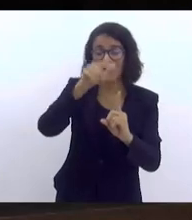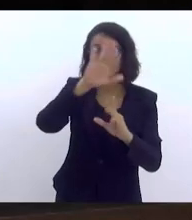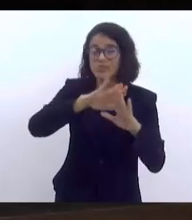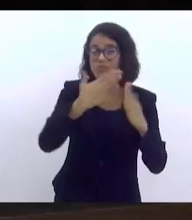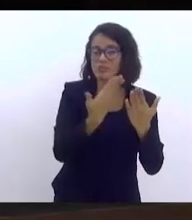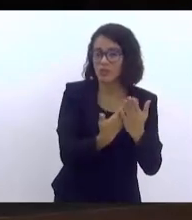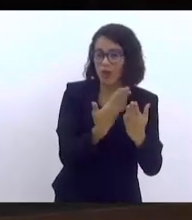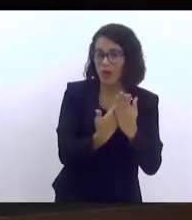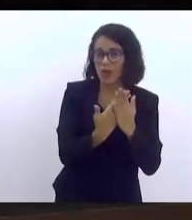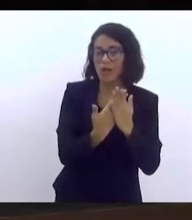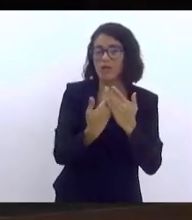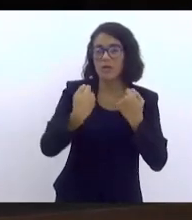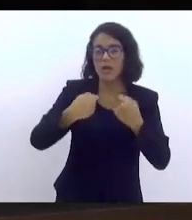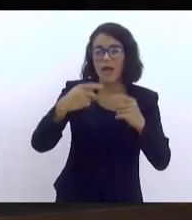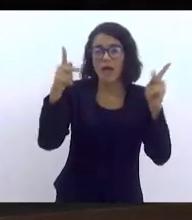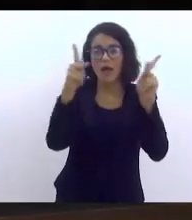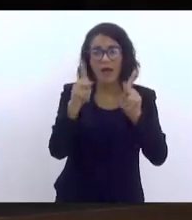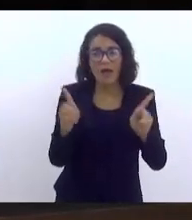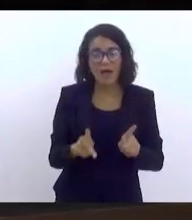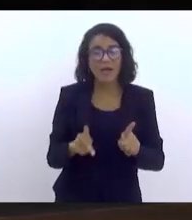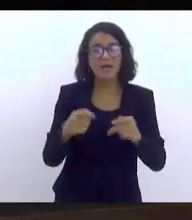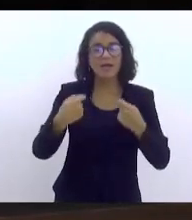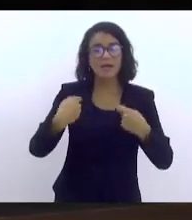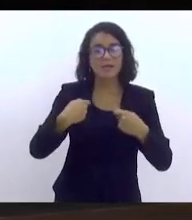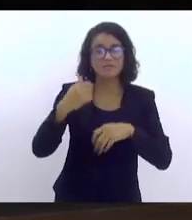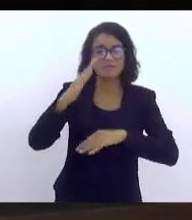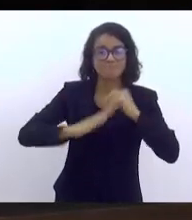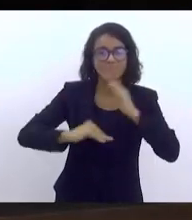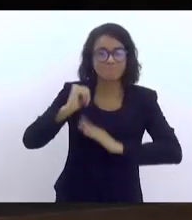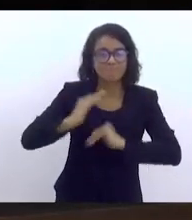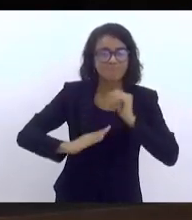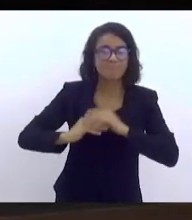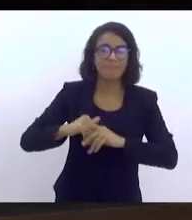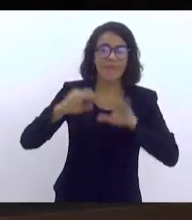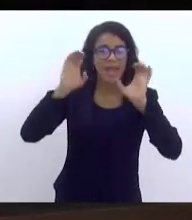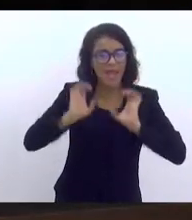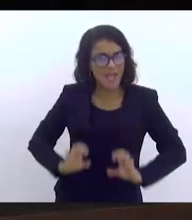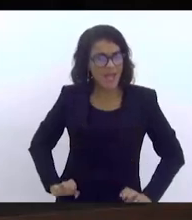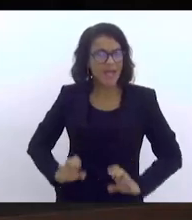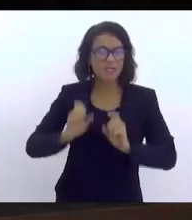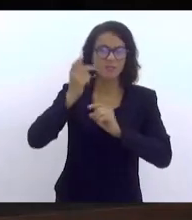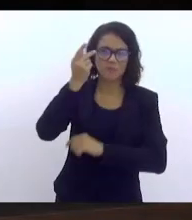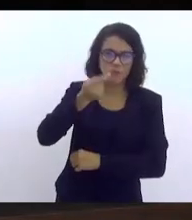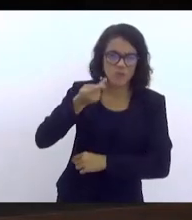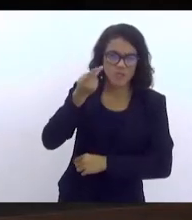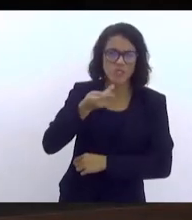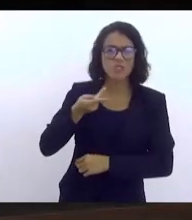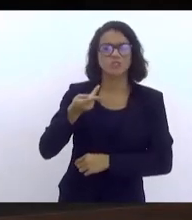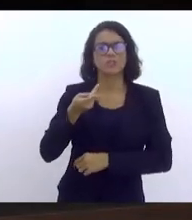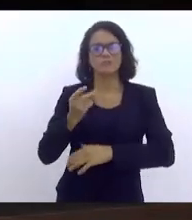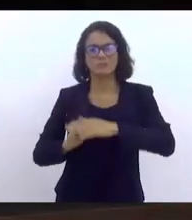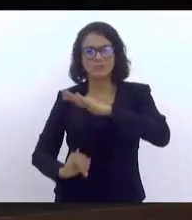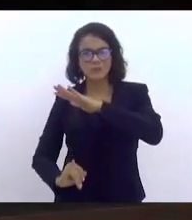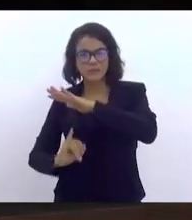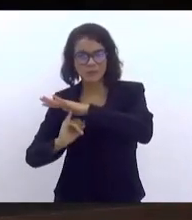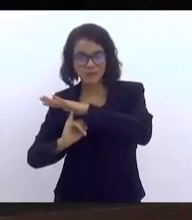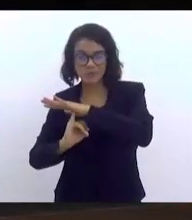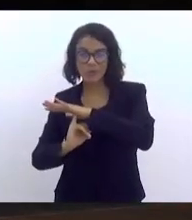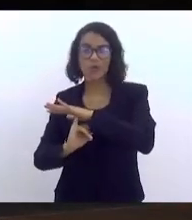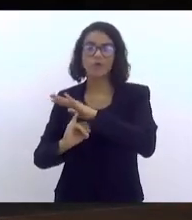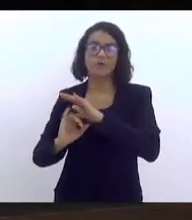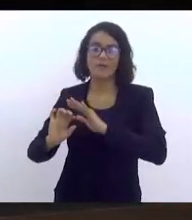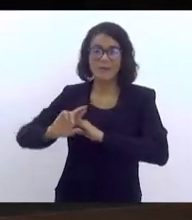A paz tem que ser uma prática ético-política e institucional das